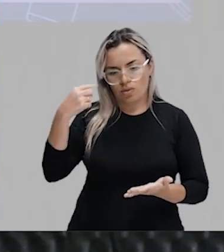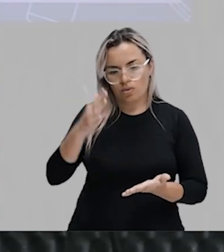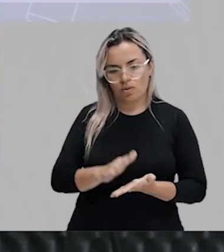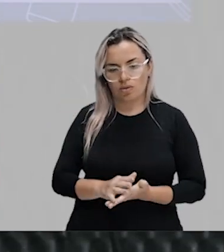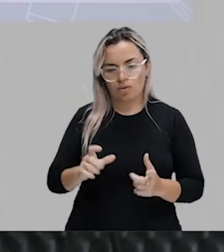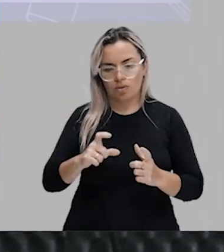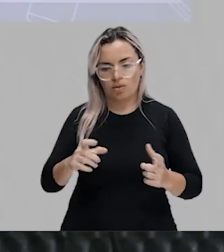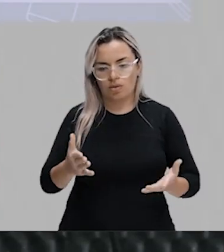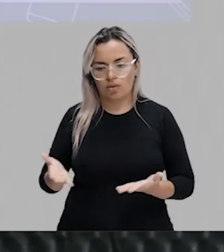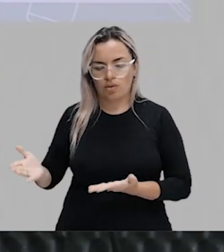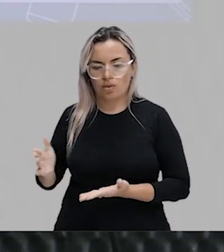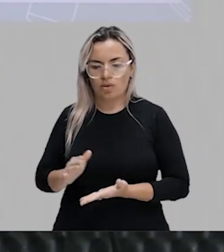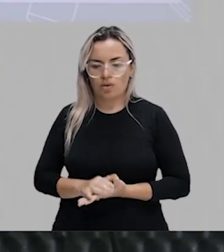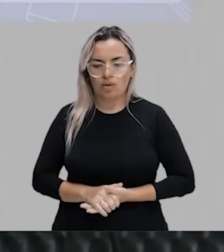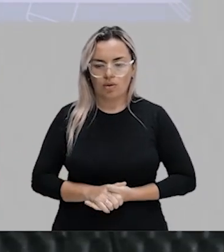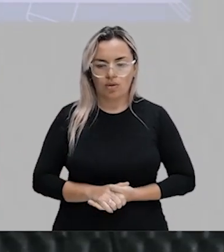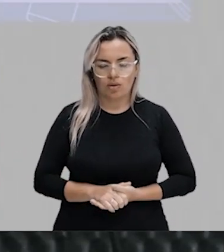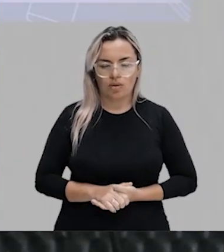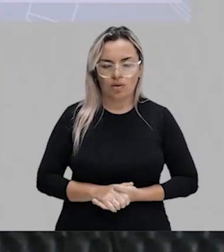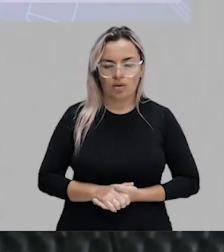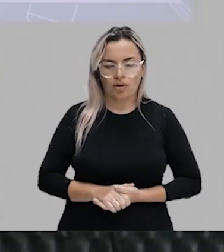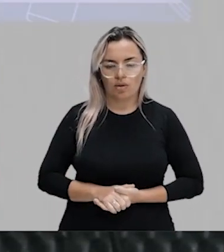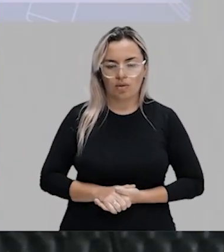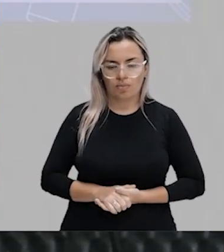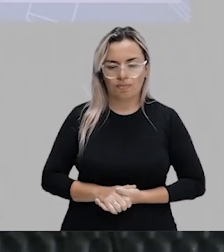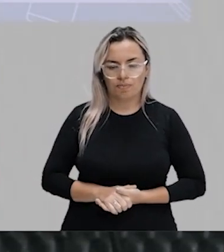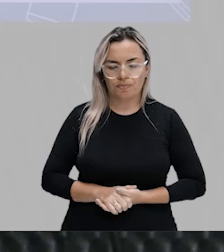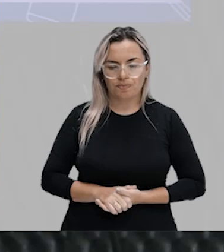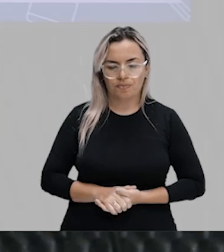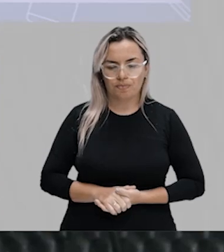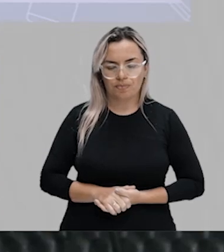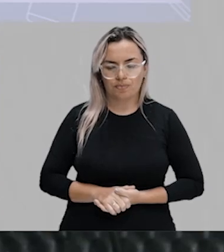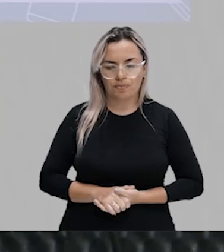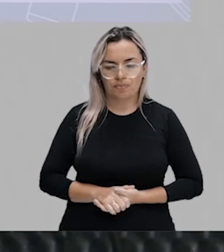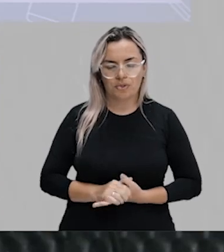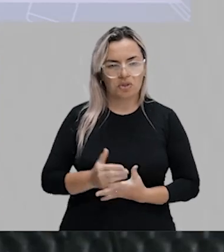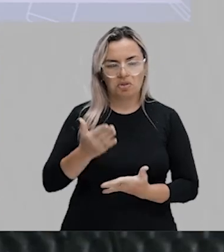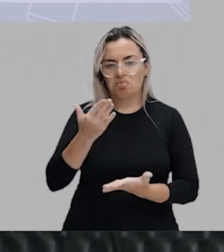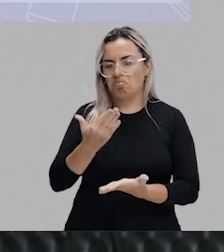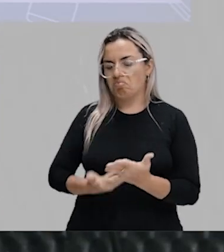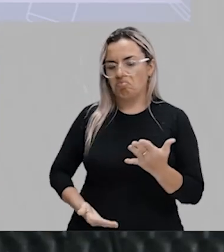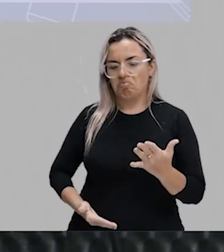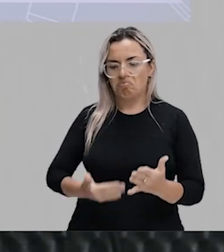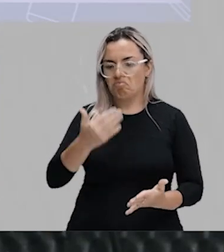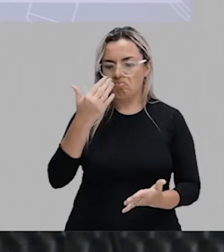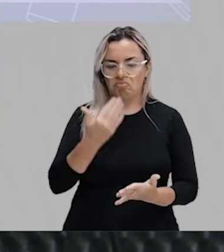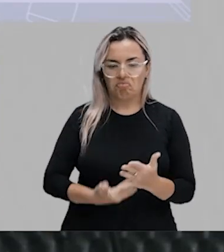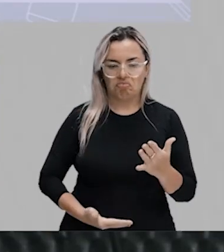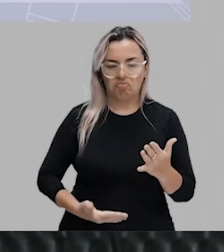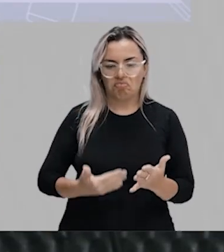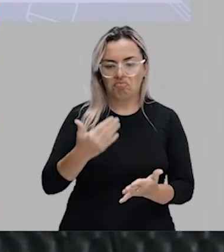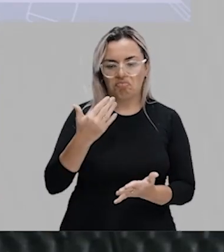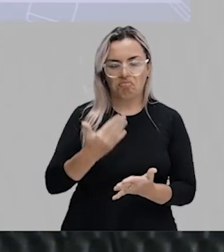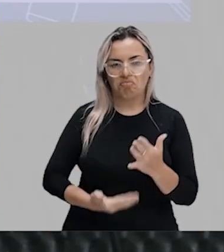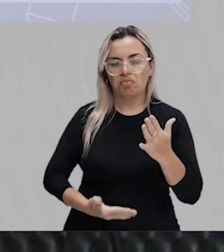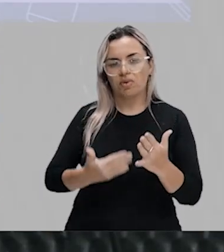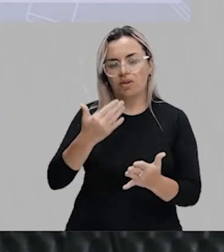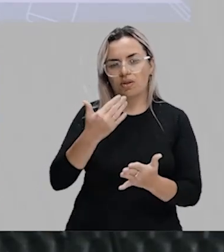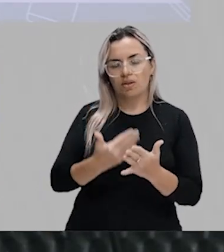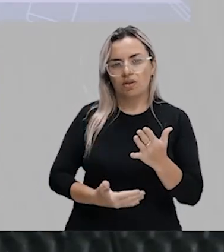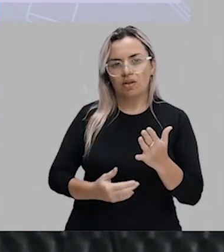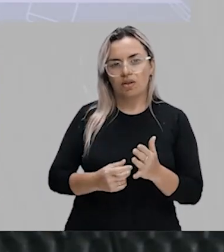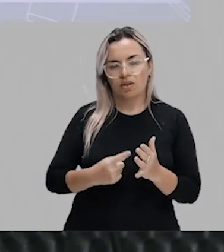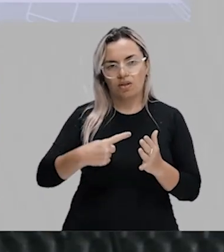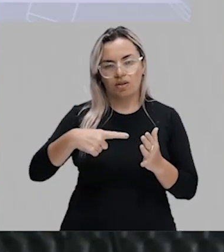Arrojar por la borba. Arrojar por la borba. Abrir mão. Perder. Se render. E